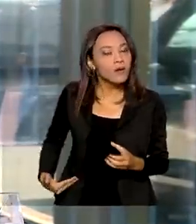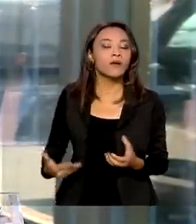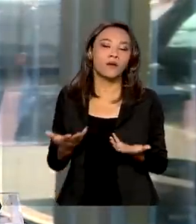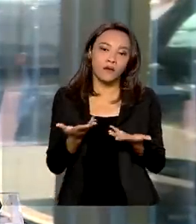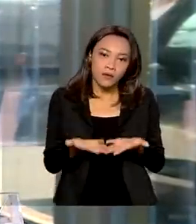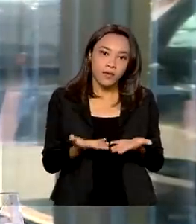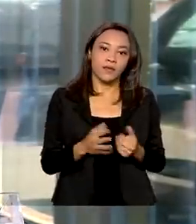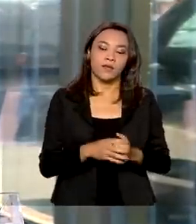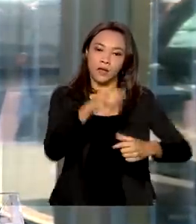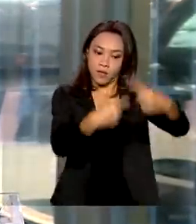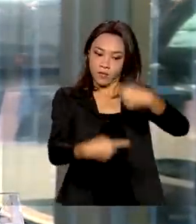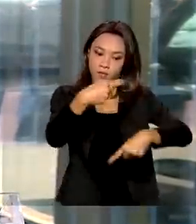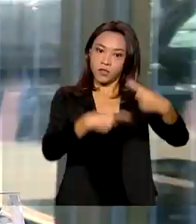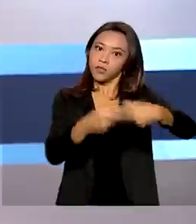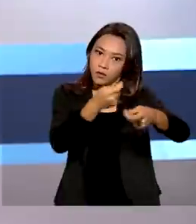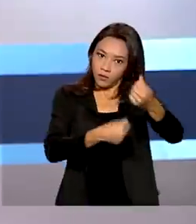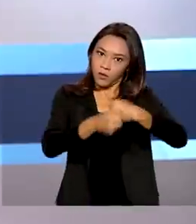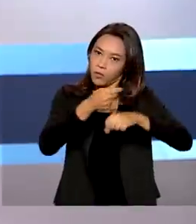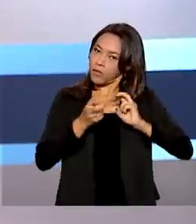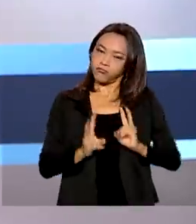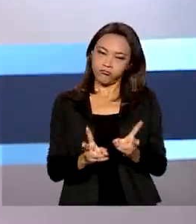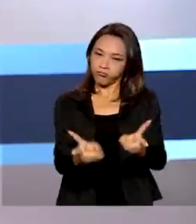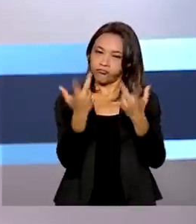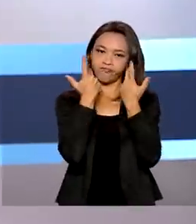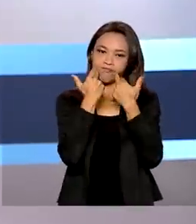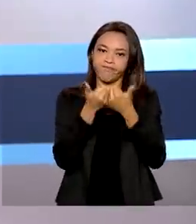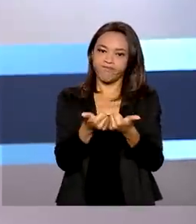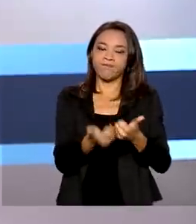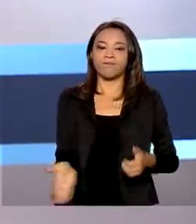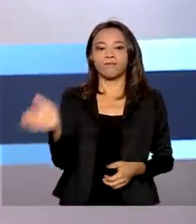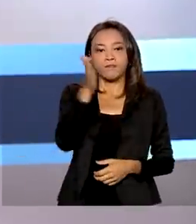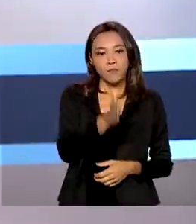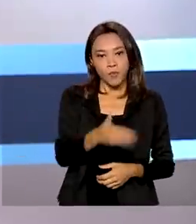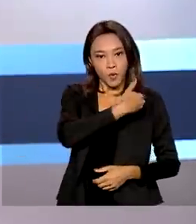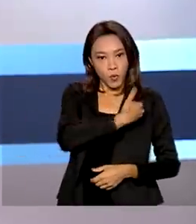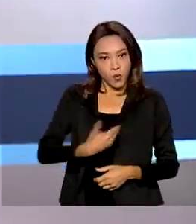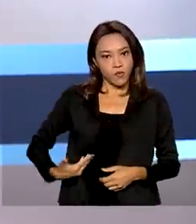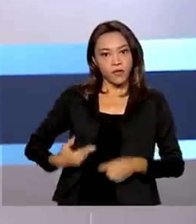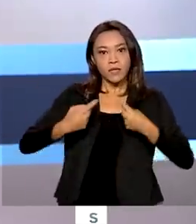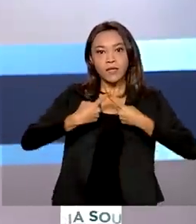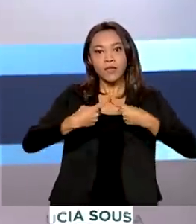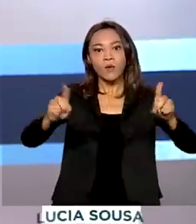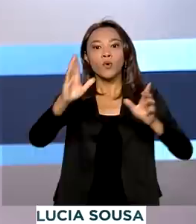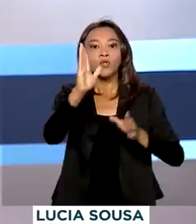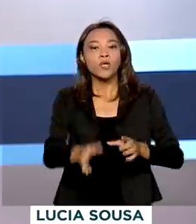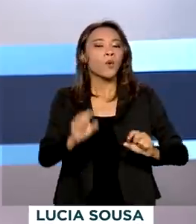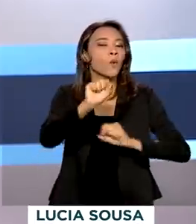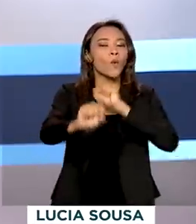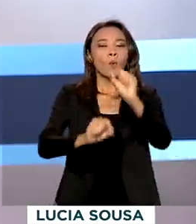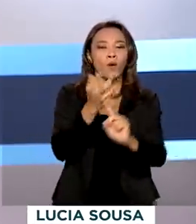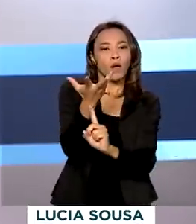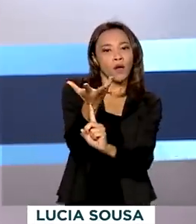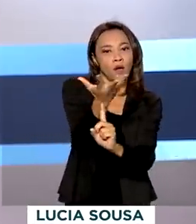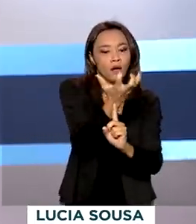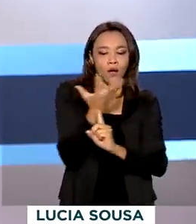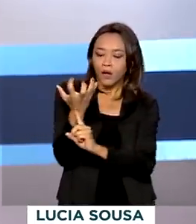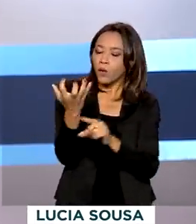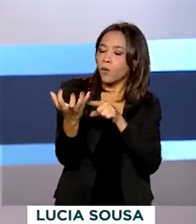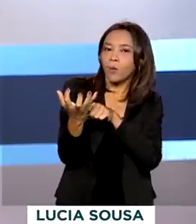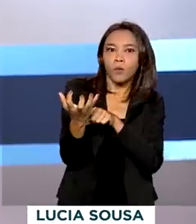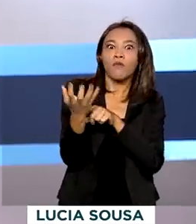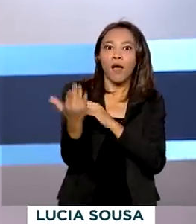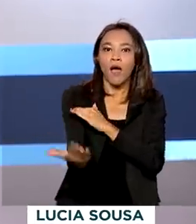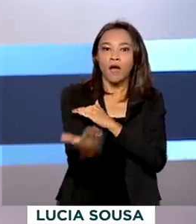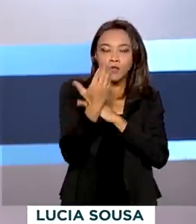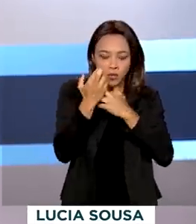A política econômica segue igual. E o governo inaugurou a antena de monitoramento multissatelital, que vai ampliar a